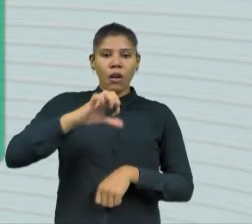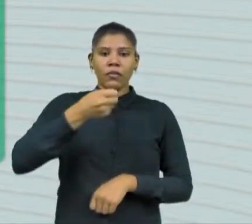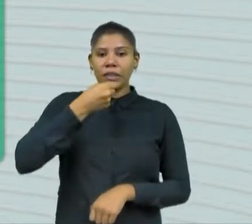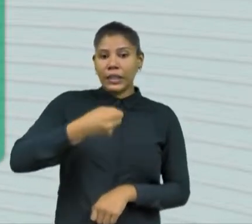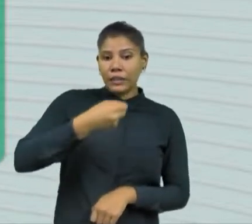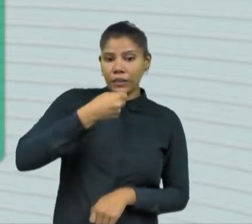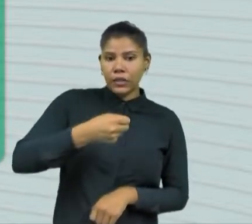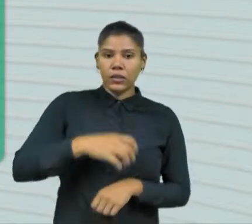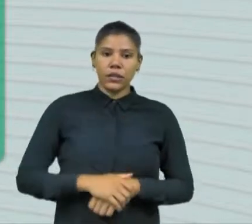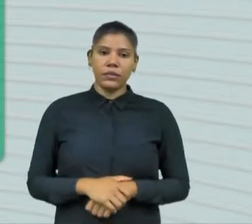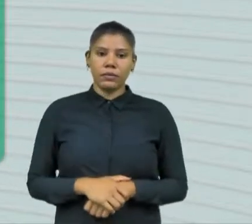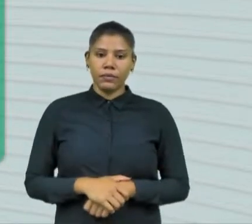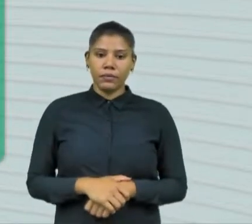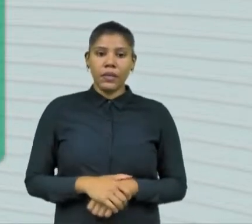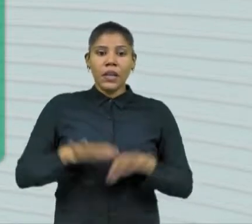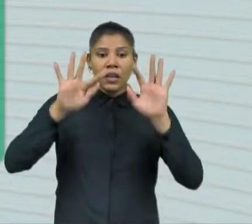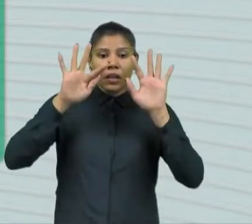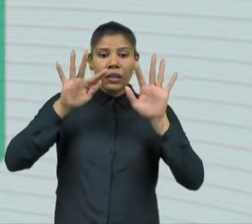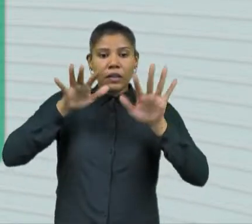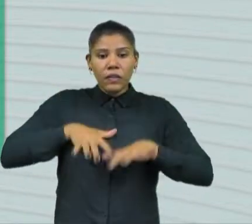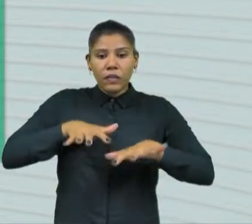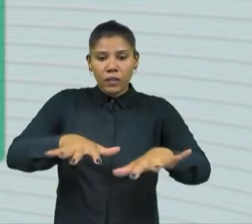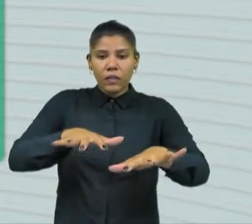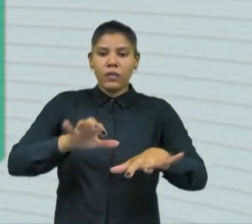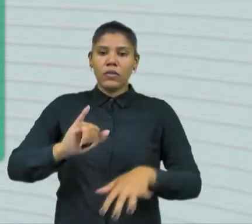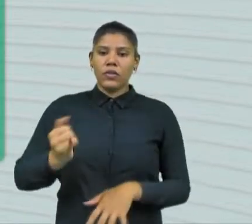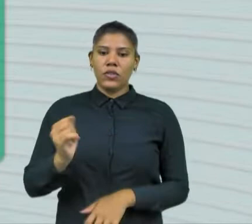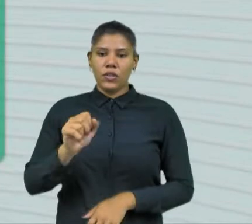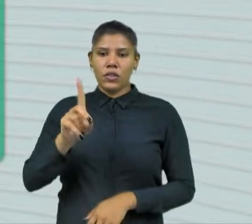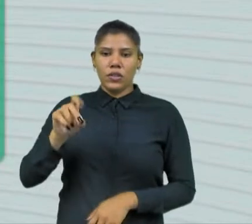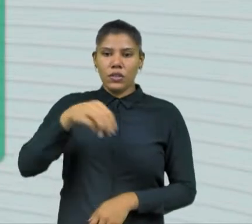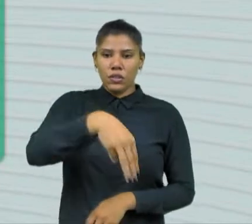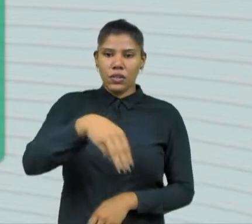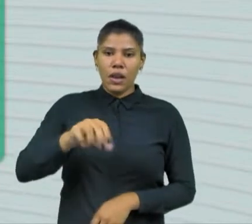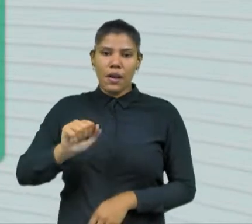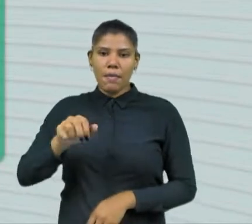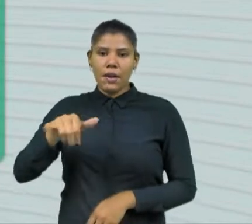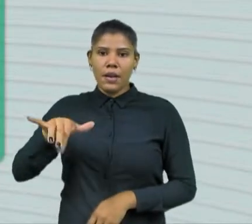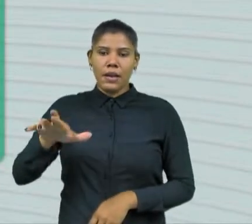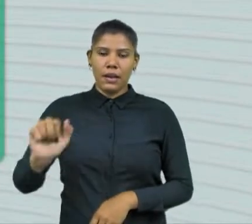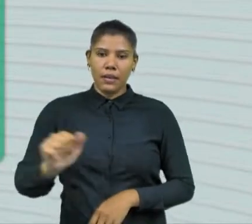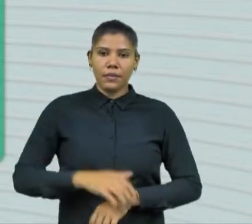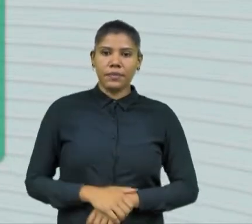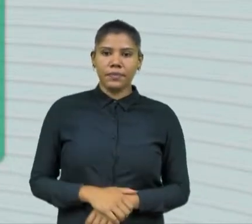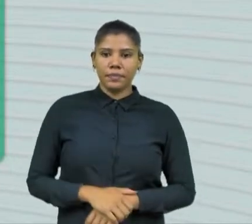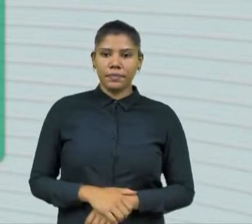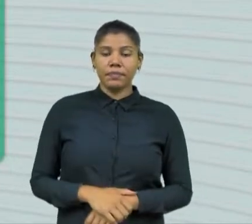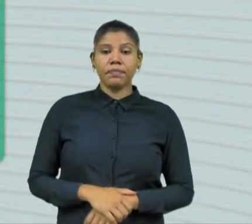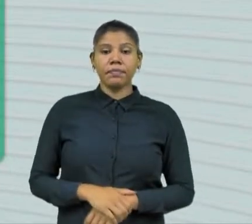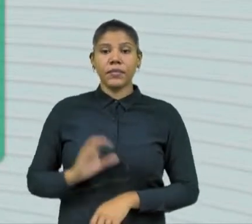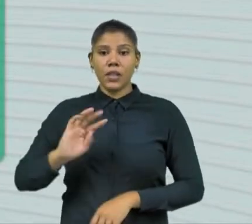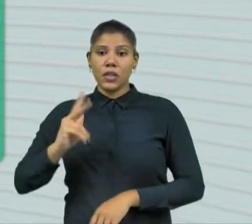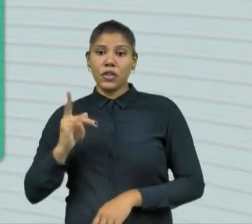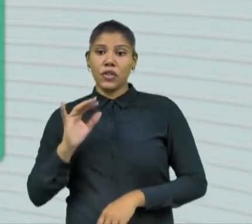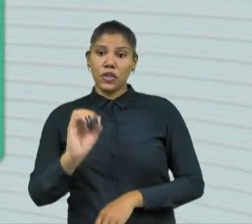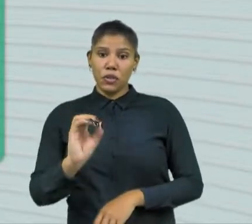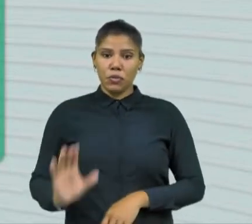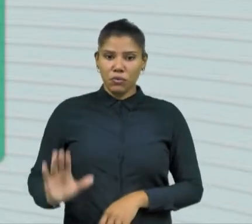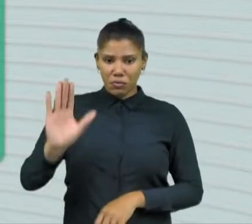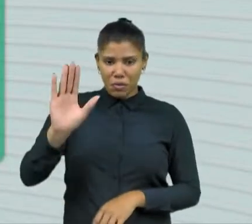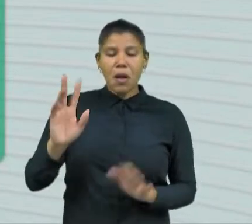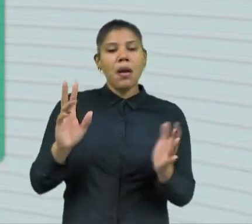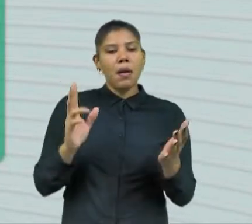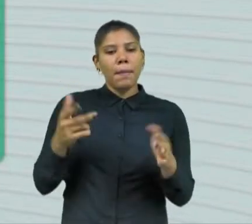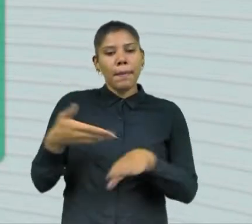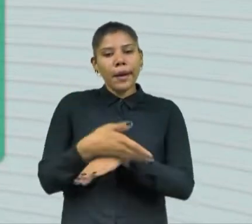Central. E finaliza com uma carreata no Jardim América. O candidato Chico Malta, do PCB, participa neste momento de encontro no